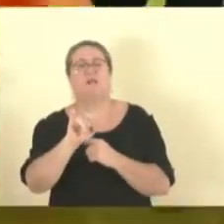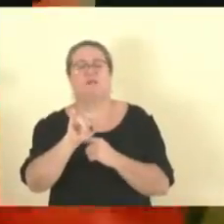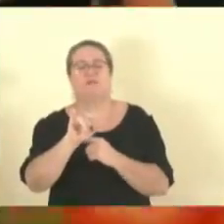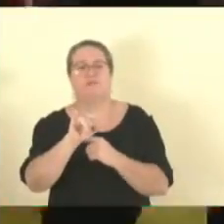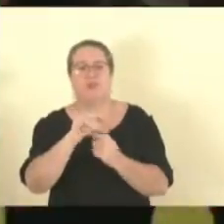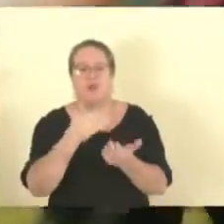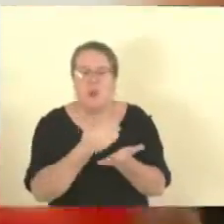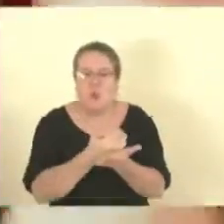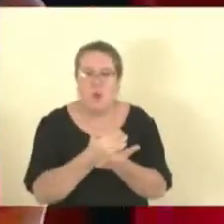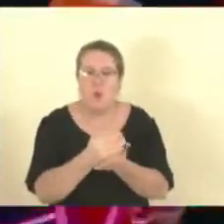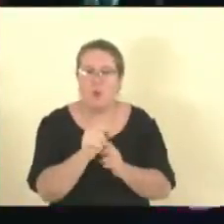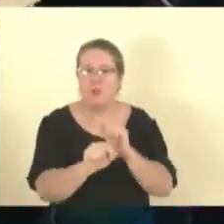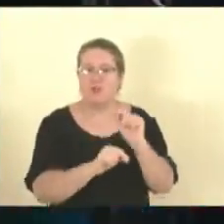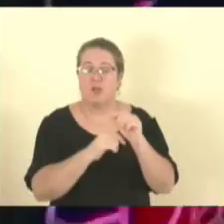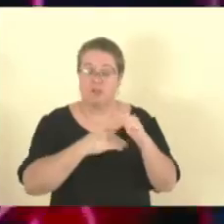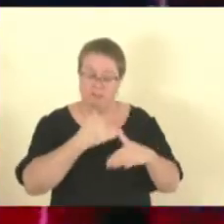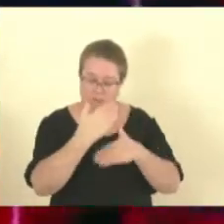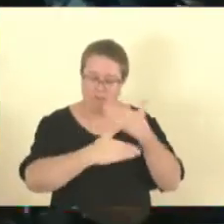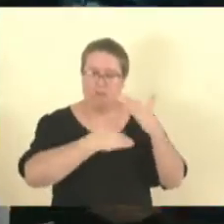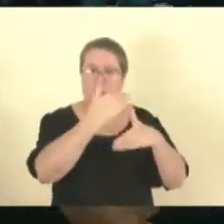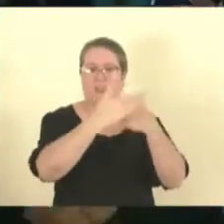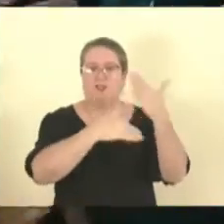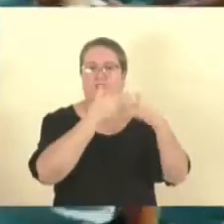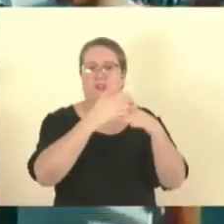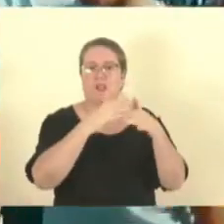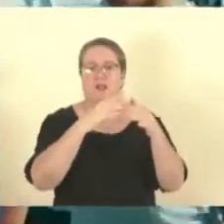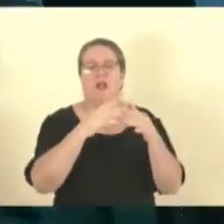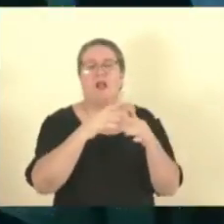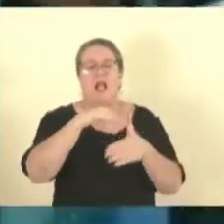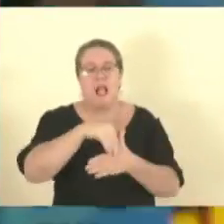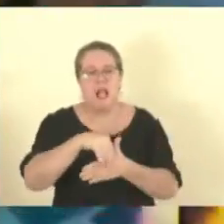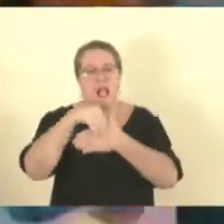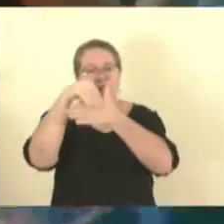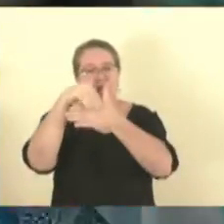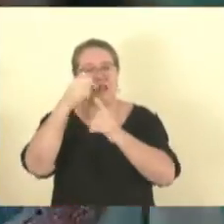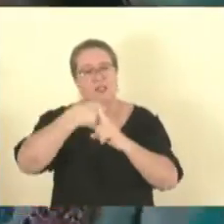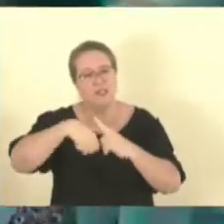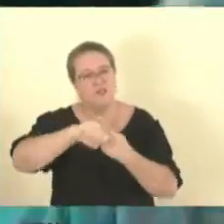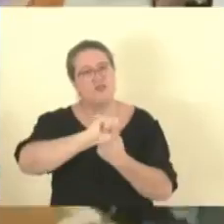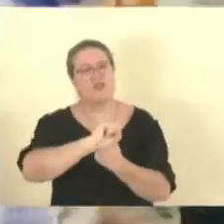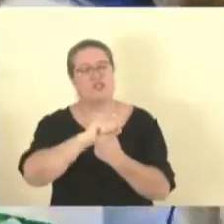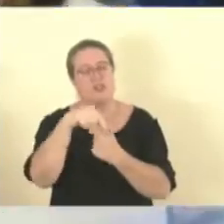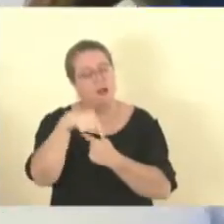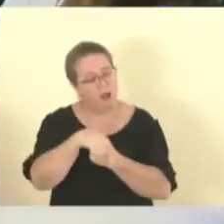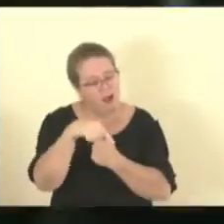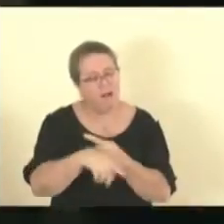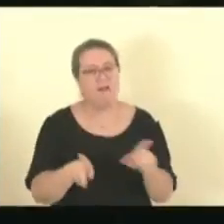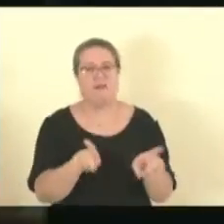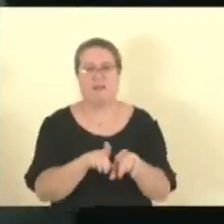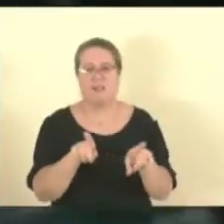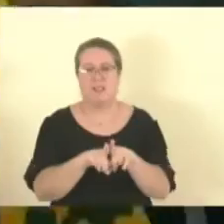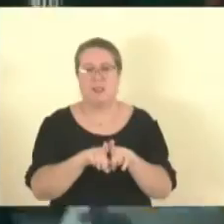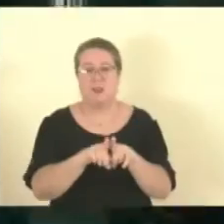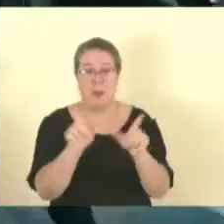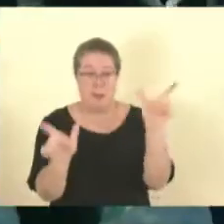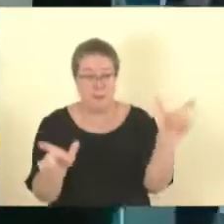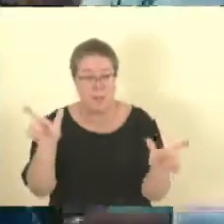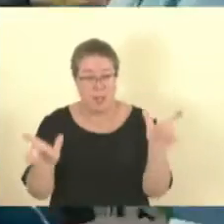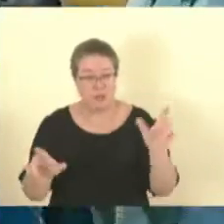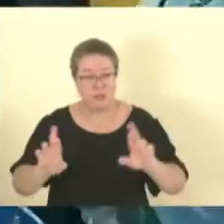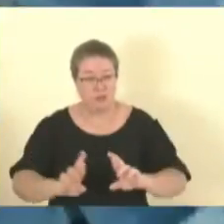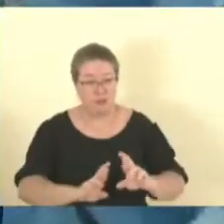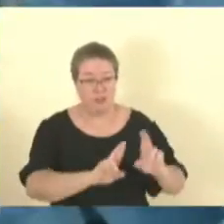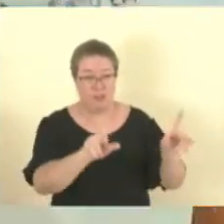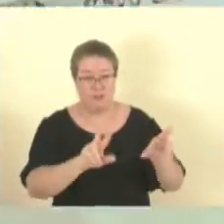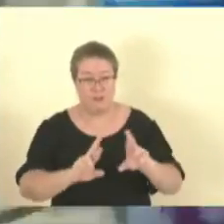programa, também desenvolver líderes para a nossa sociedade, desenvolver pessoas de várias ações,